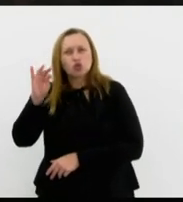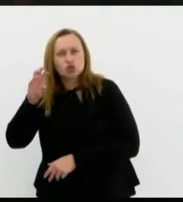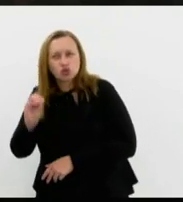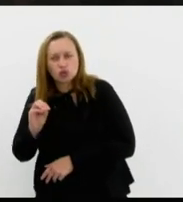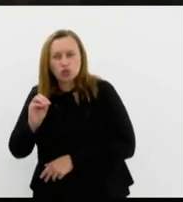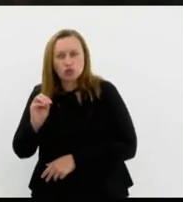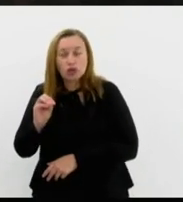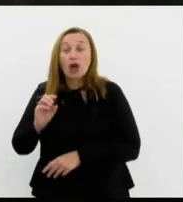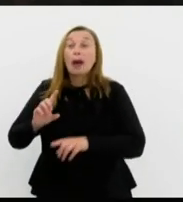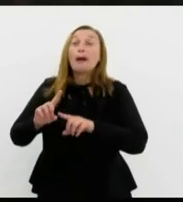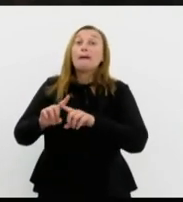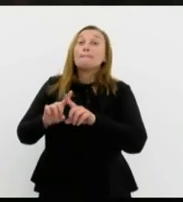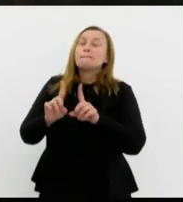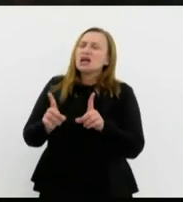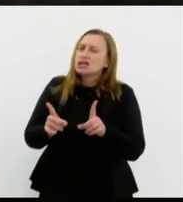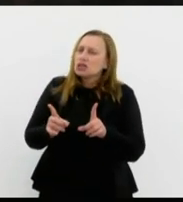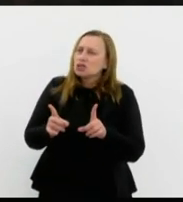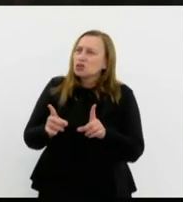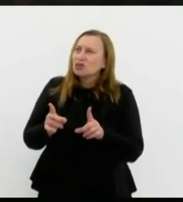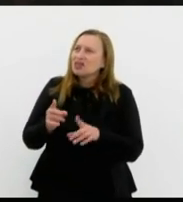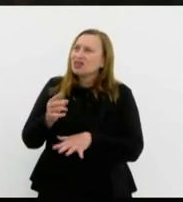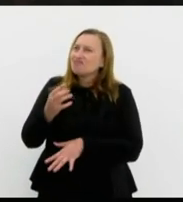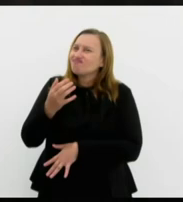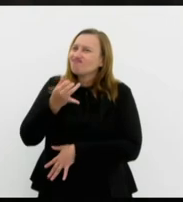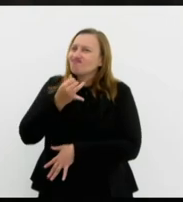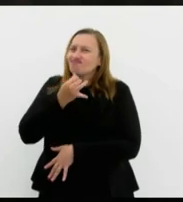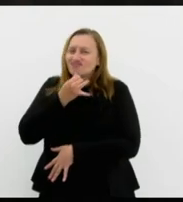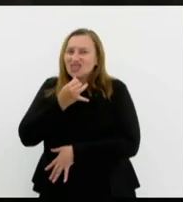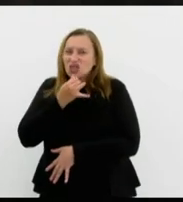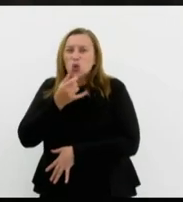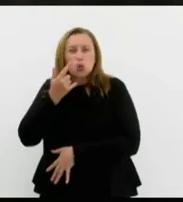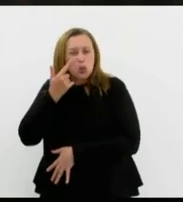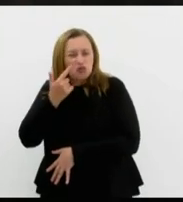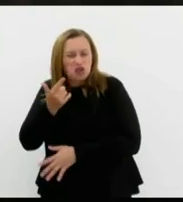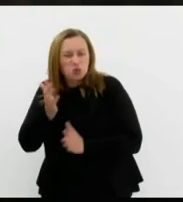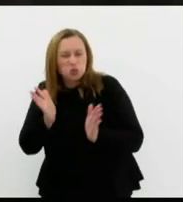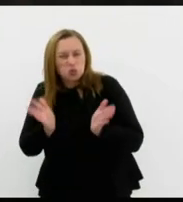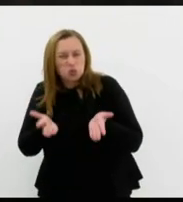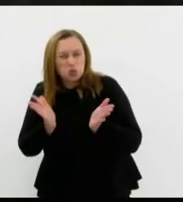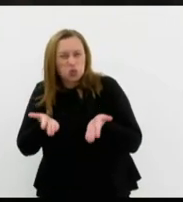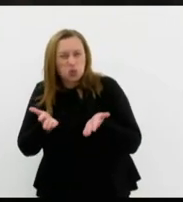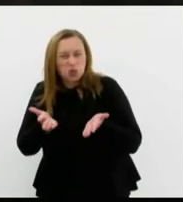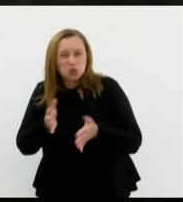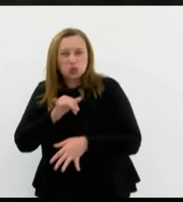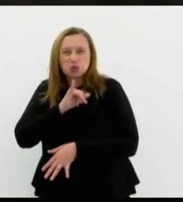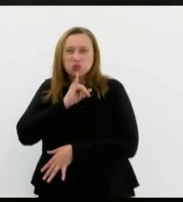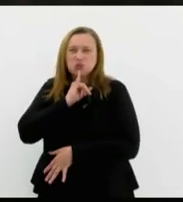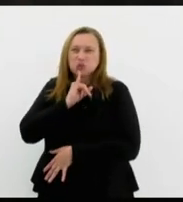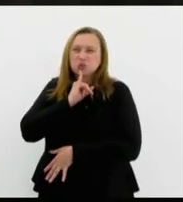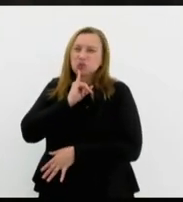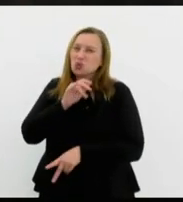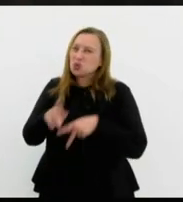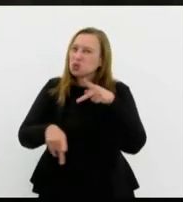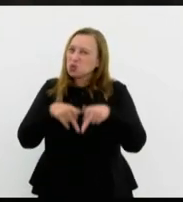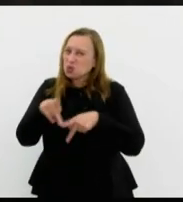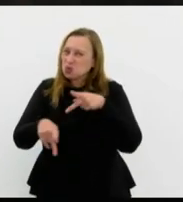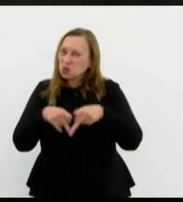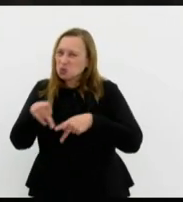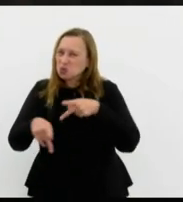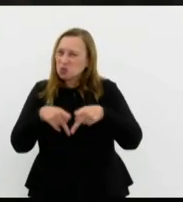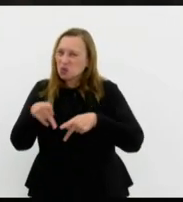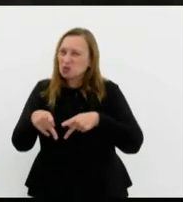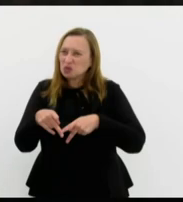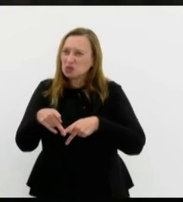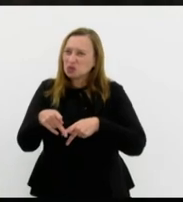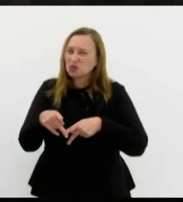mas o que mais chocou e hoje eu vejo como infelizmente o povo israelense deve estar tendo